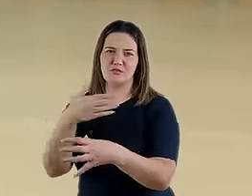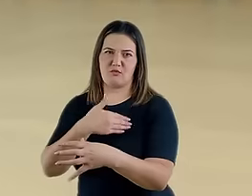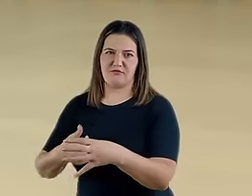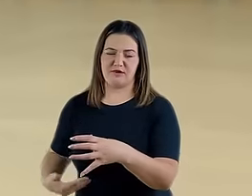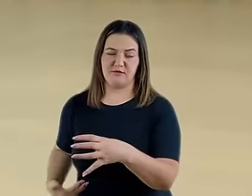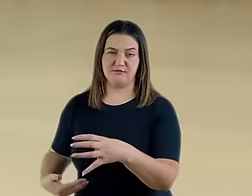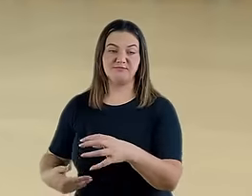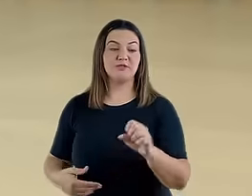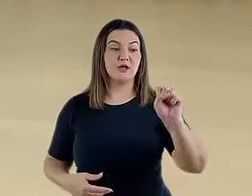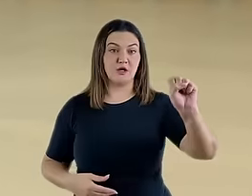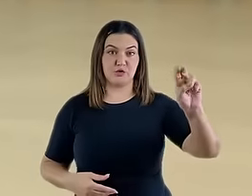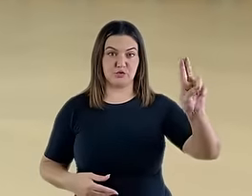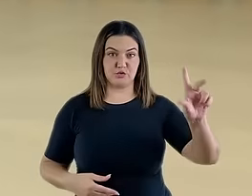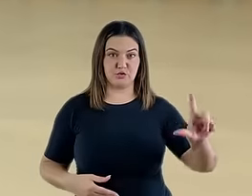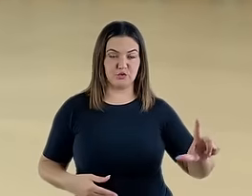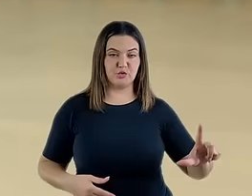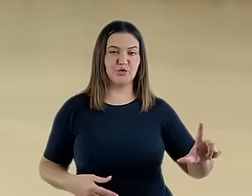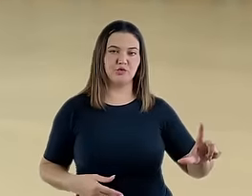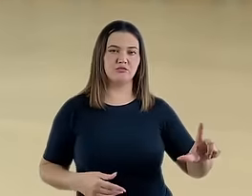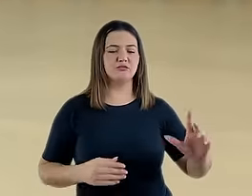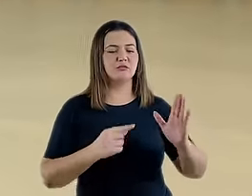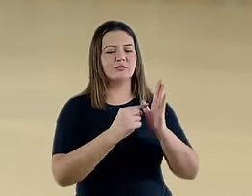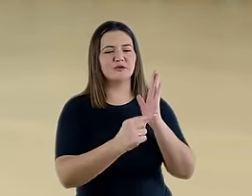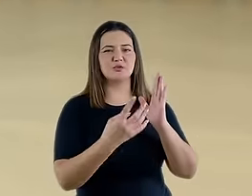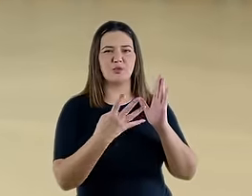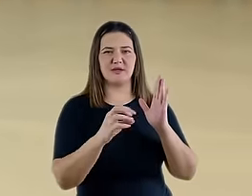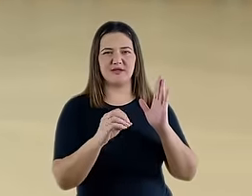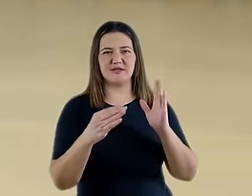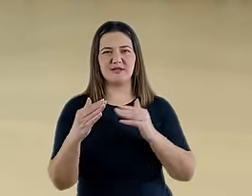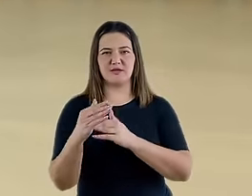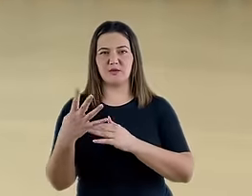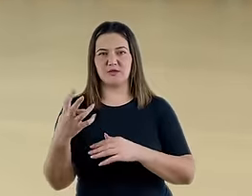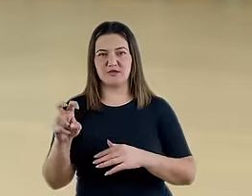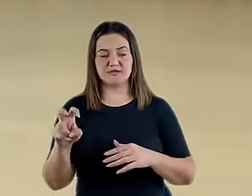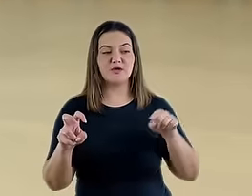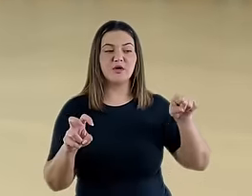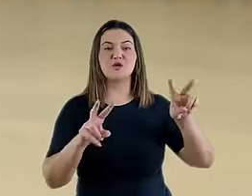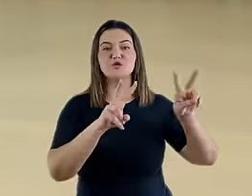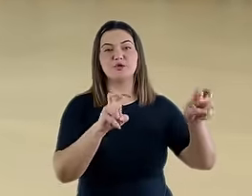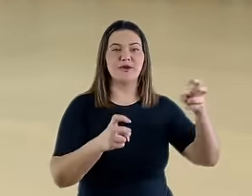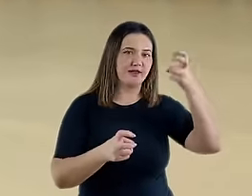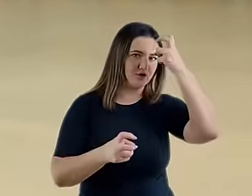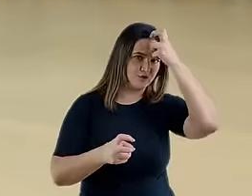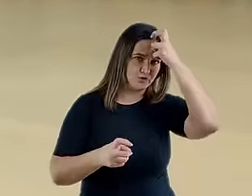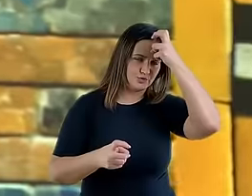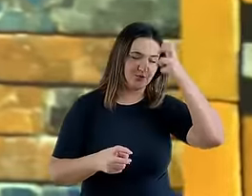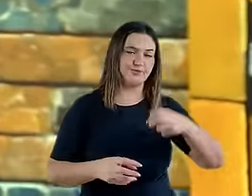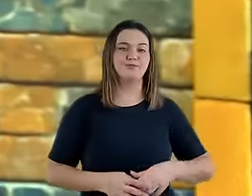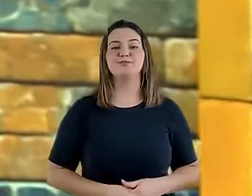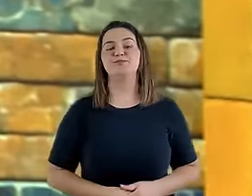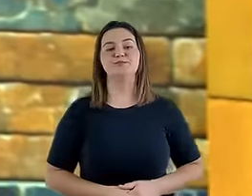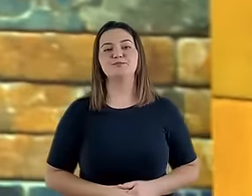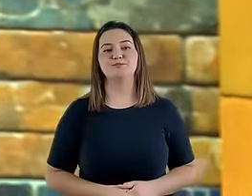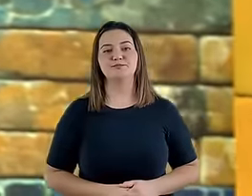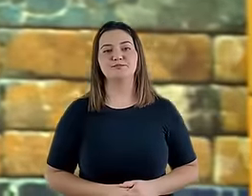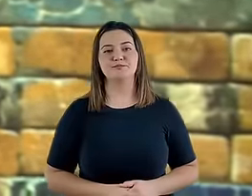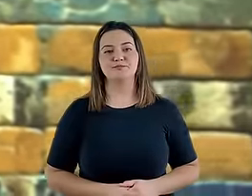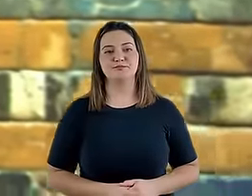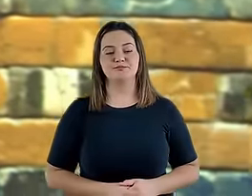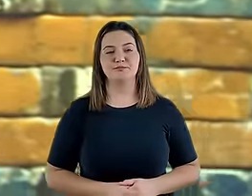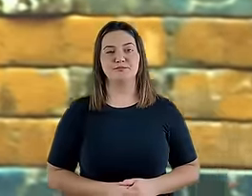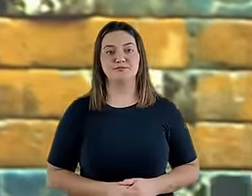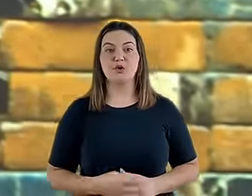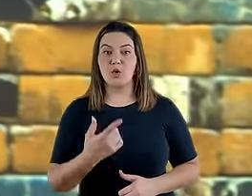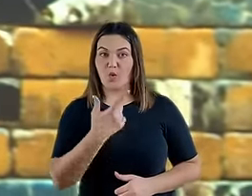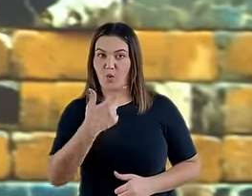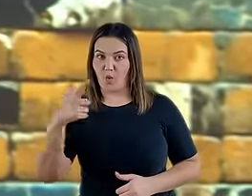sul, para estes, que está no verso 40 até o verso 45, seria uma representação do Egito. Uma variante mais antiga